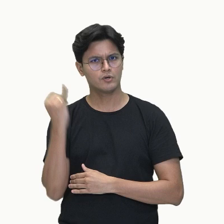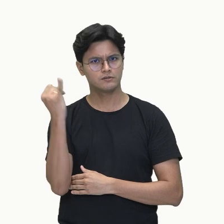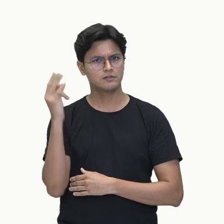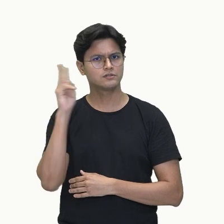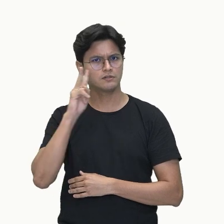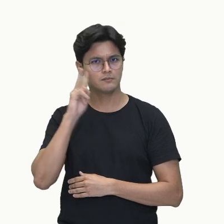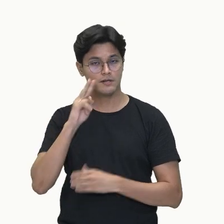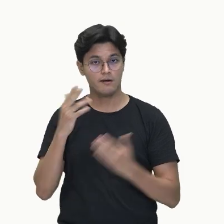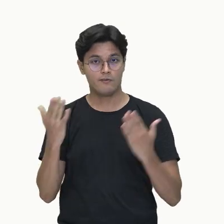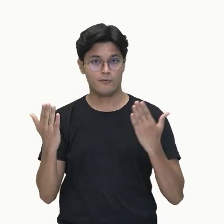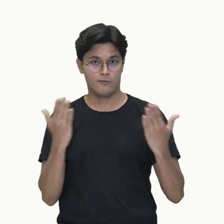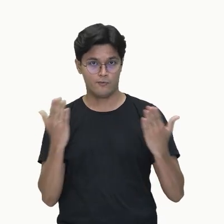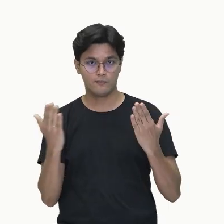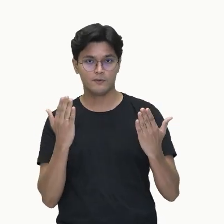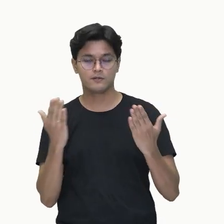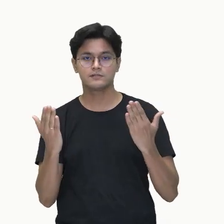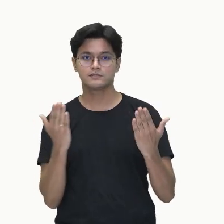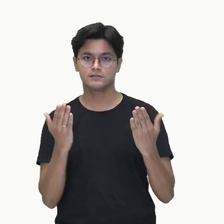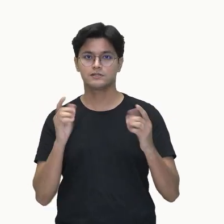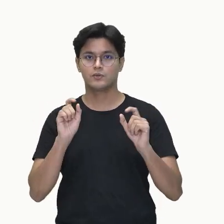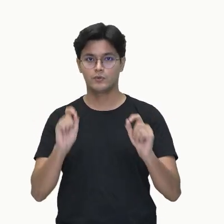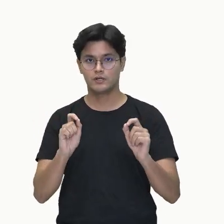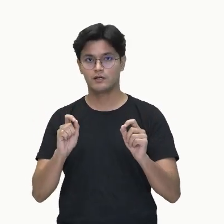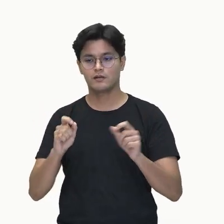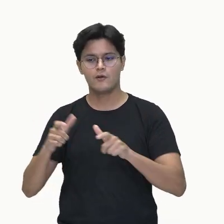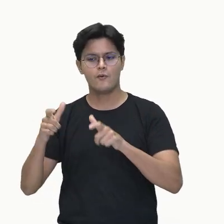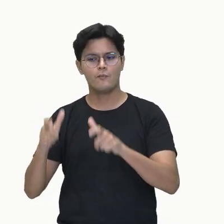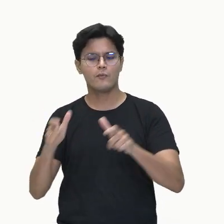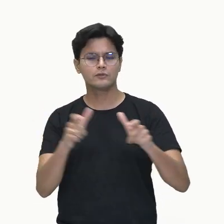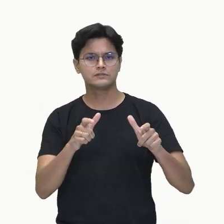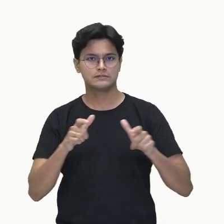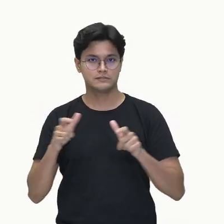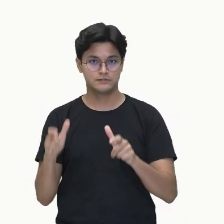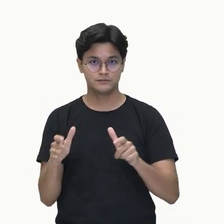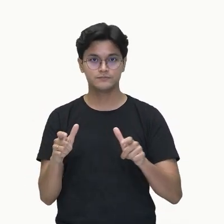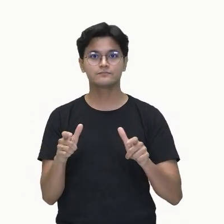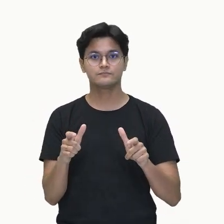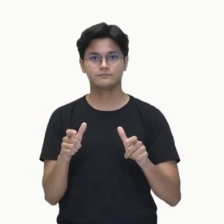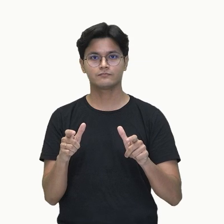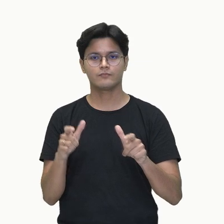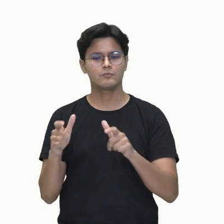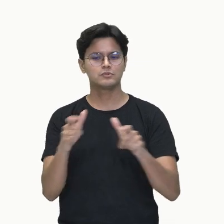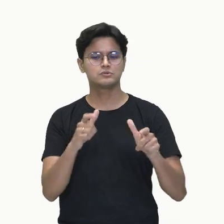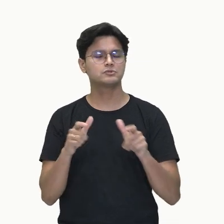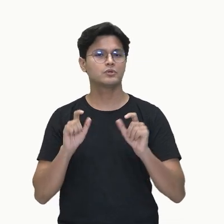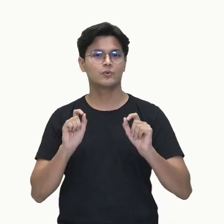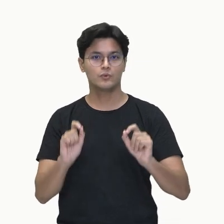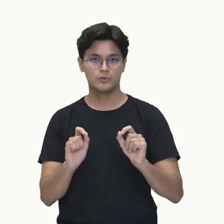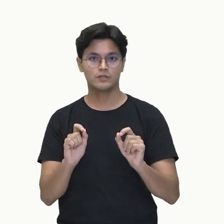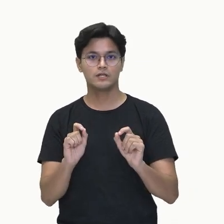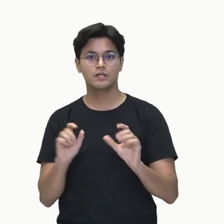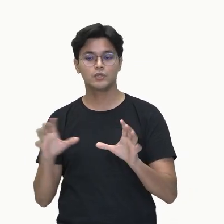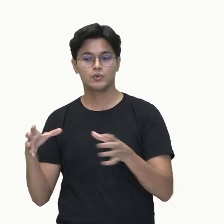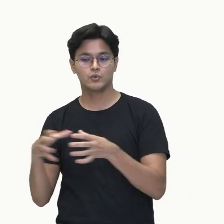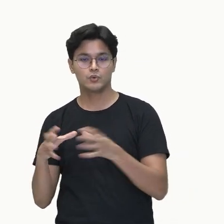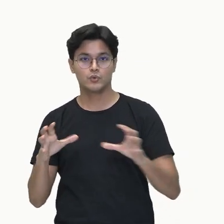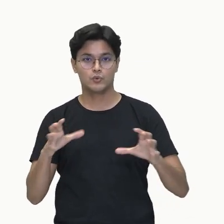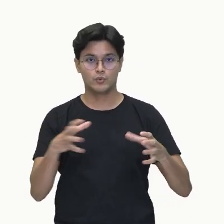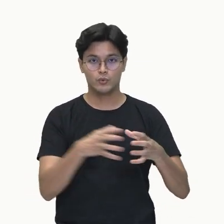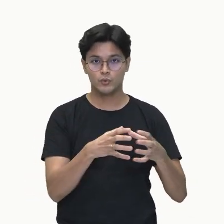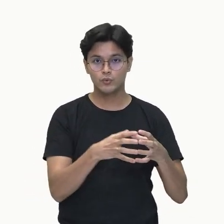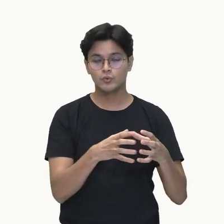comparar a posição dos grupos ou os ligantes